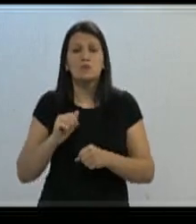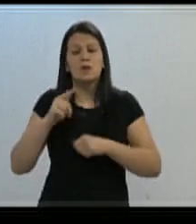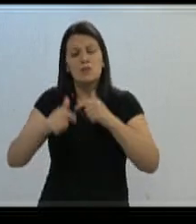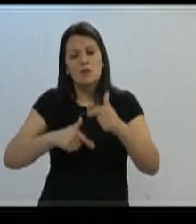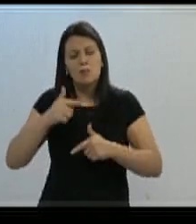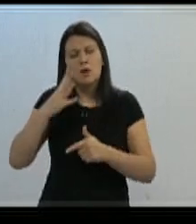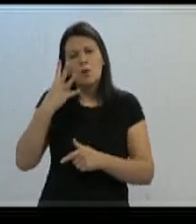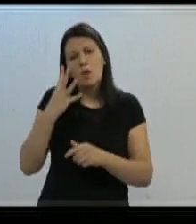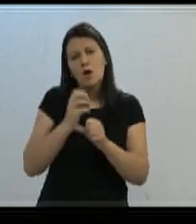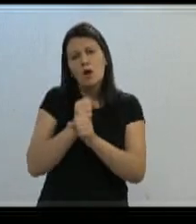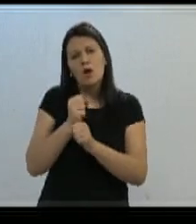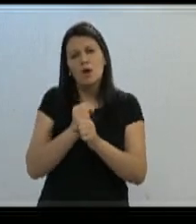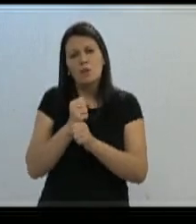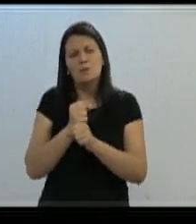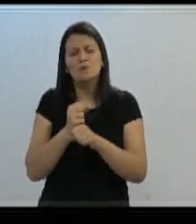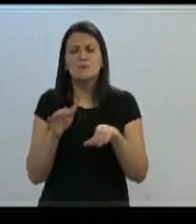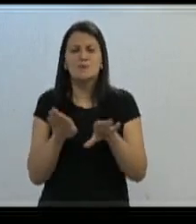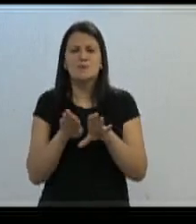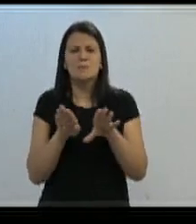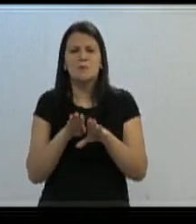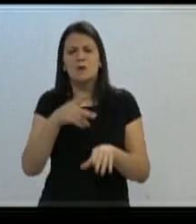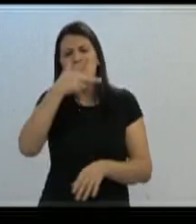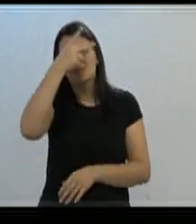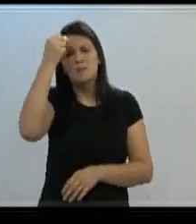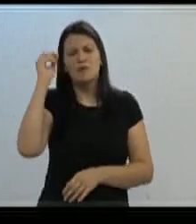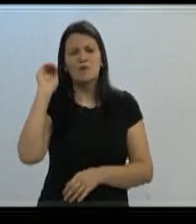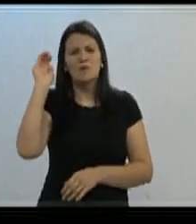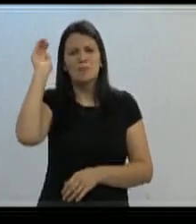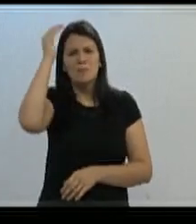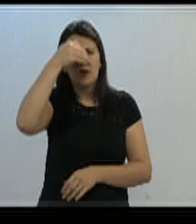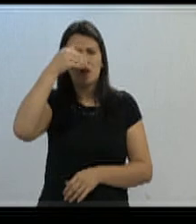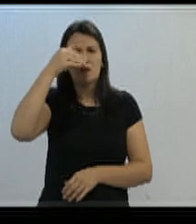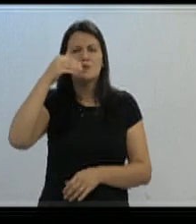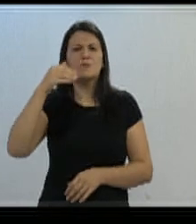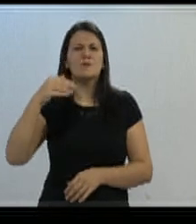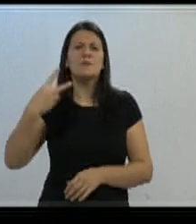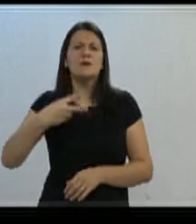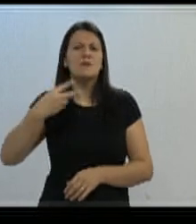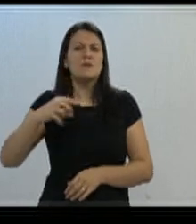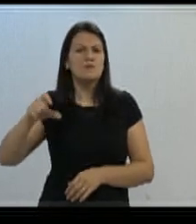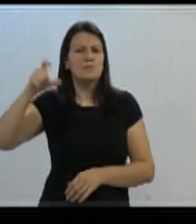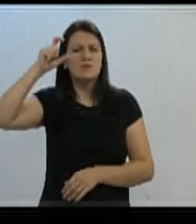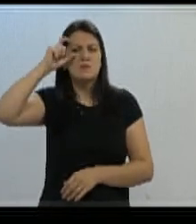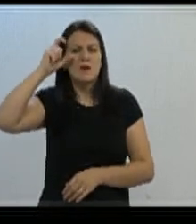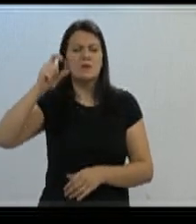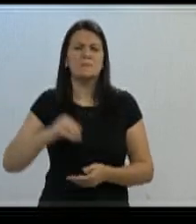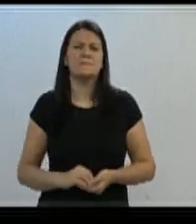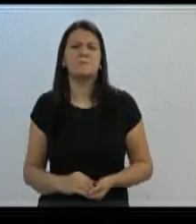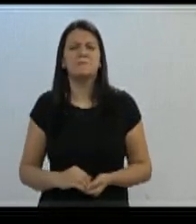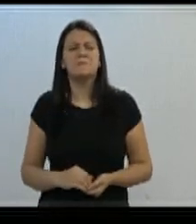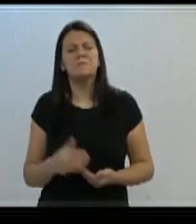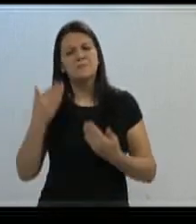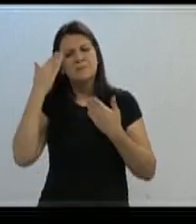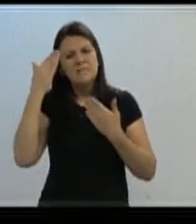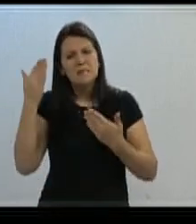ao nosso prefeito Mário e à nossa futura vice, Maria Regina. Muito obrigado pela tolerância, nosso presidente, Marcelo Lanzarino. Obrigado. Obrigado.